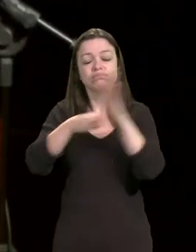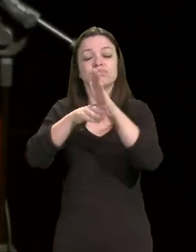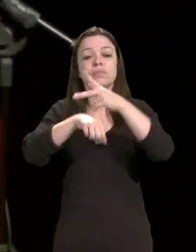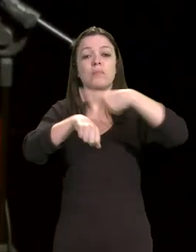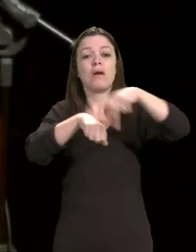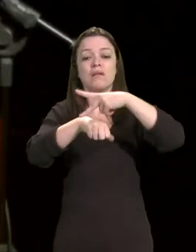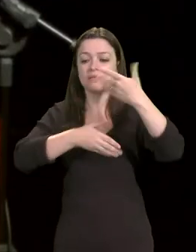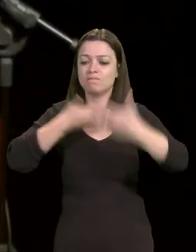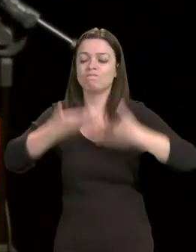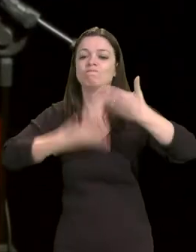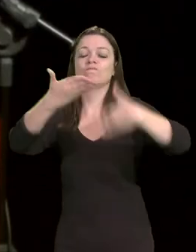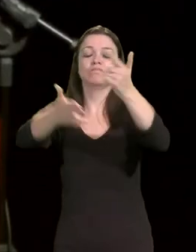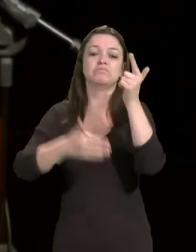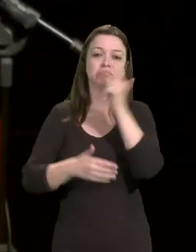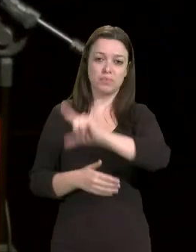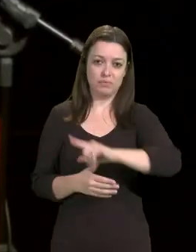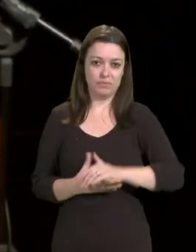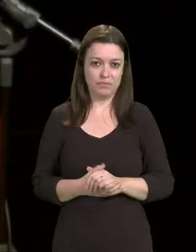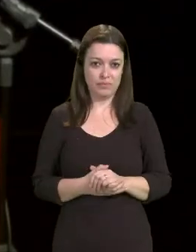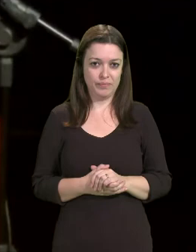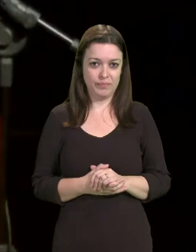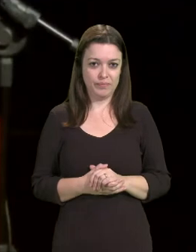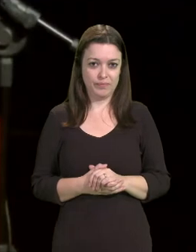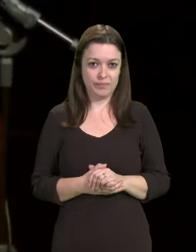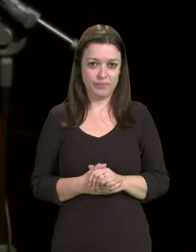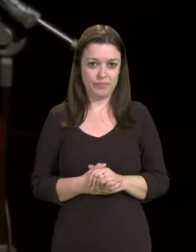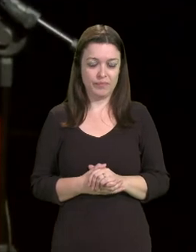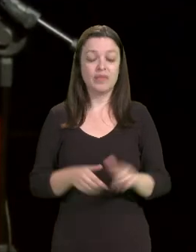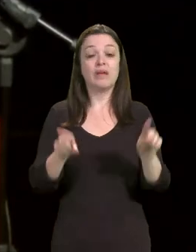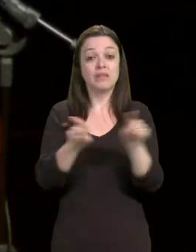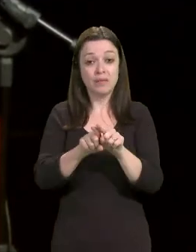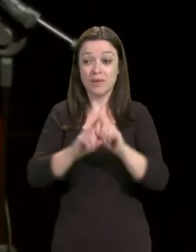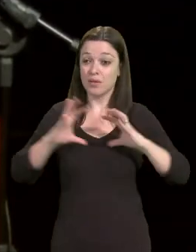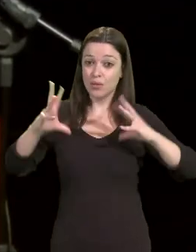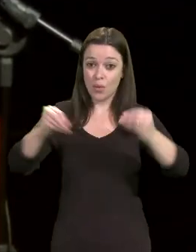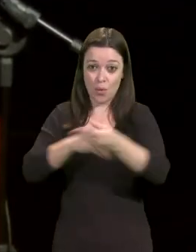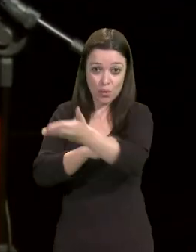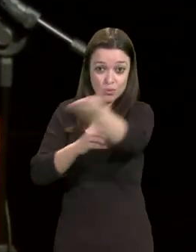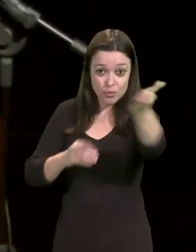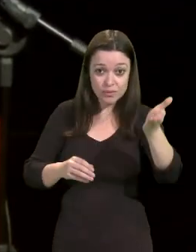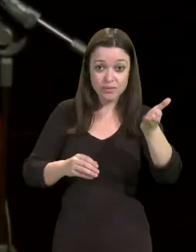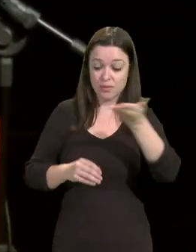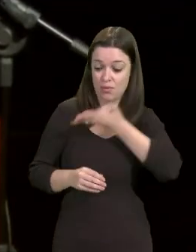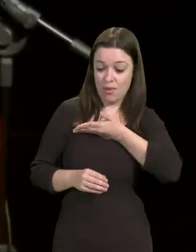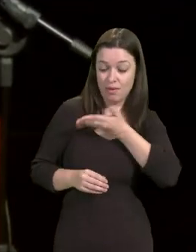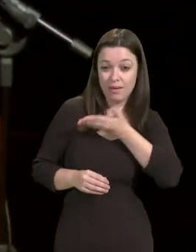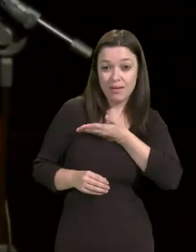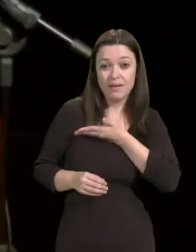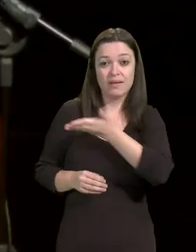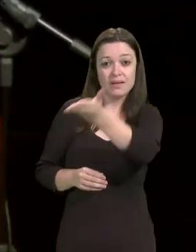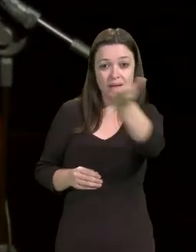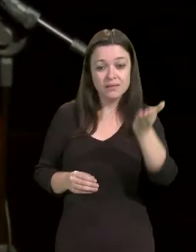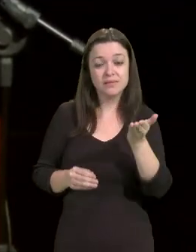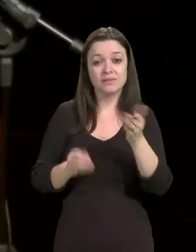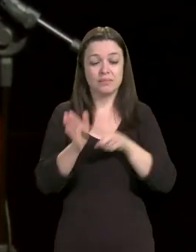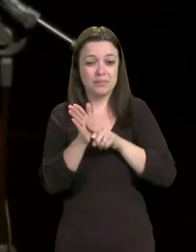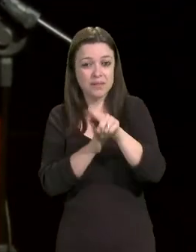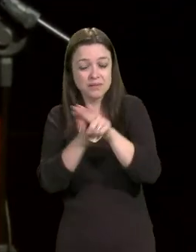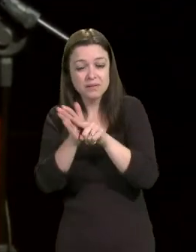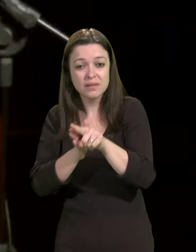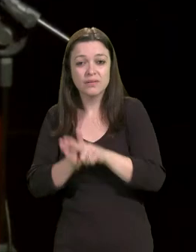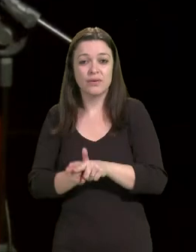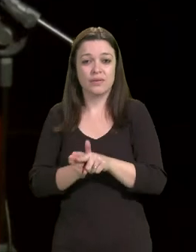desenvolvimento deste país. E a todos, colegas, pesquisadores,